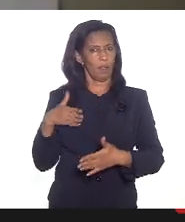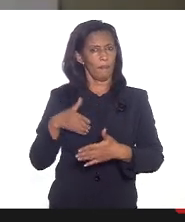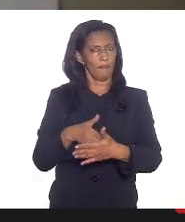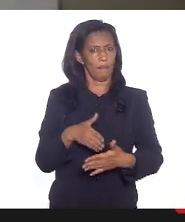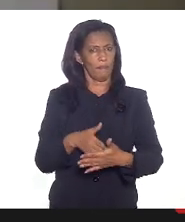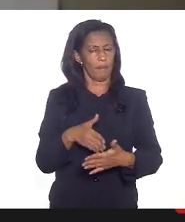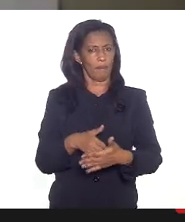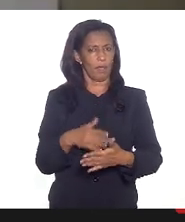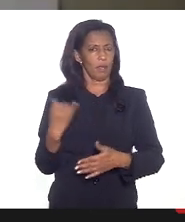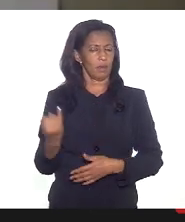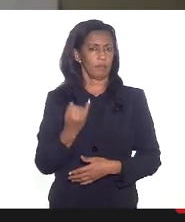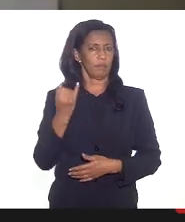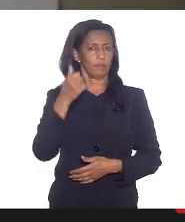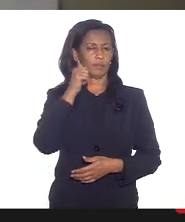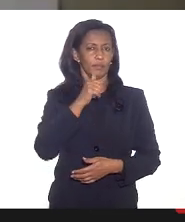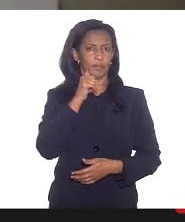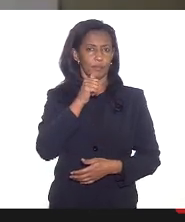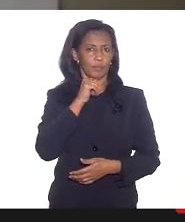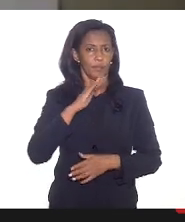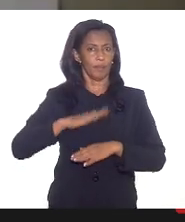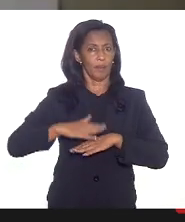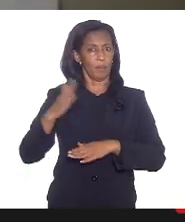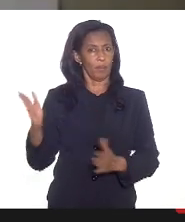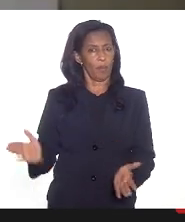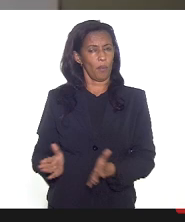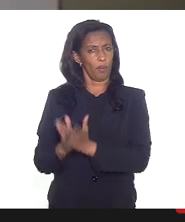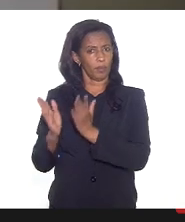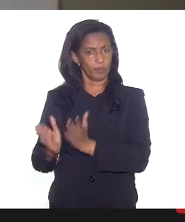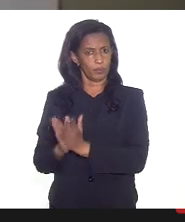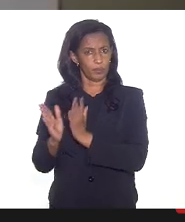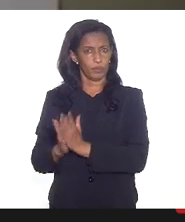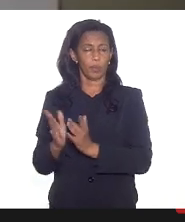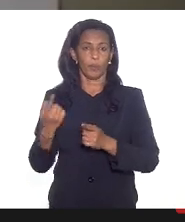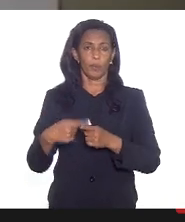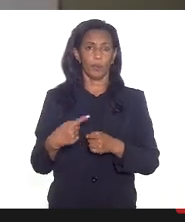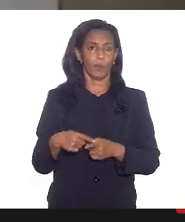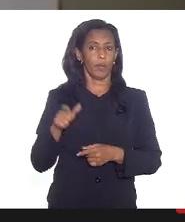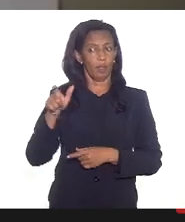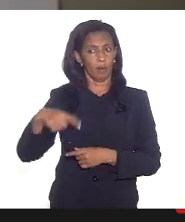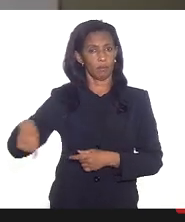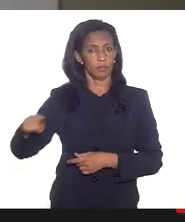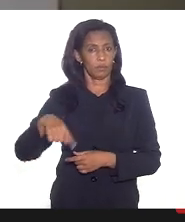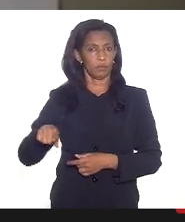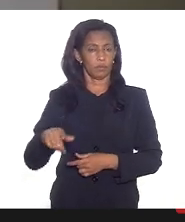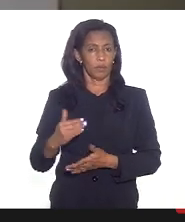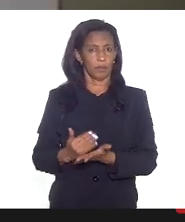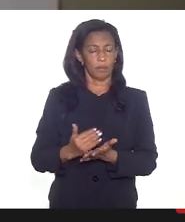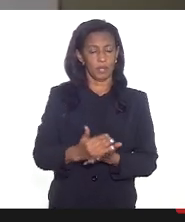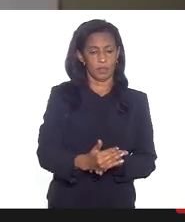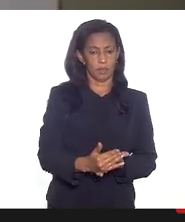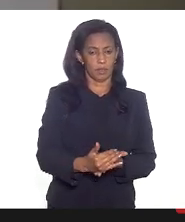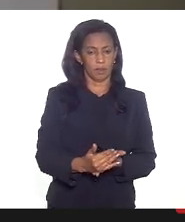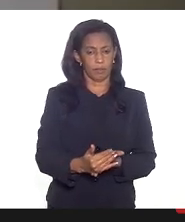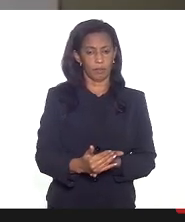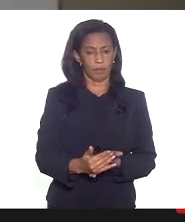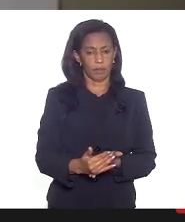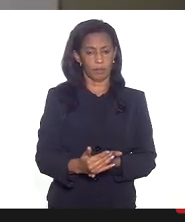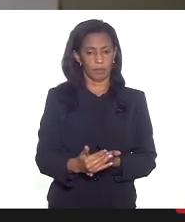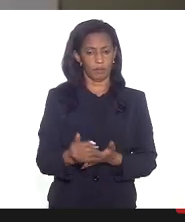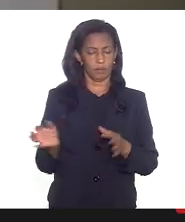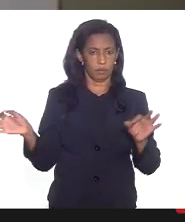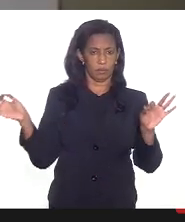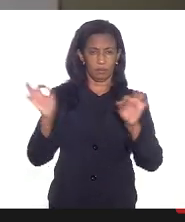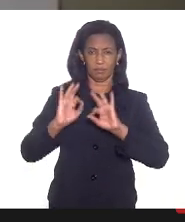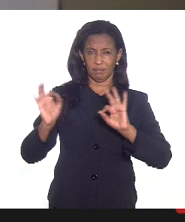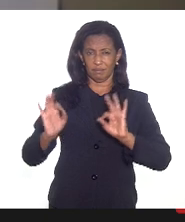acesso importante para as mulheres mais vulneráveis porque elas em princípio nem se